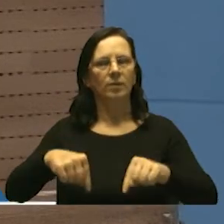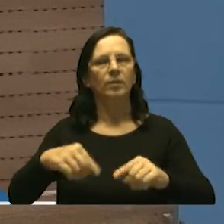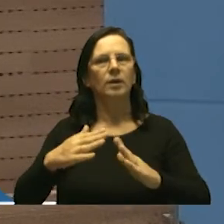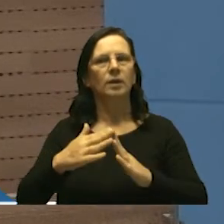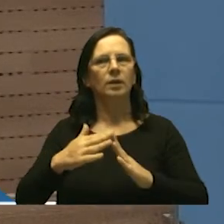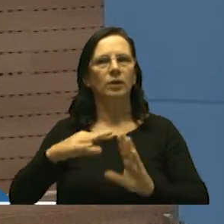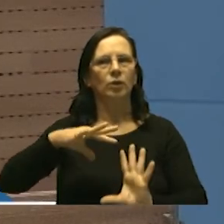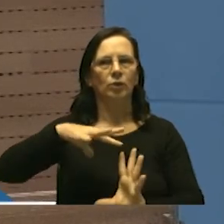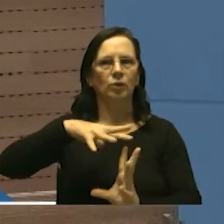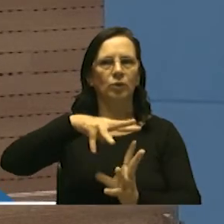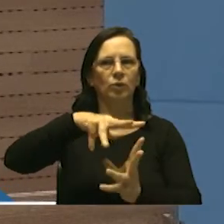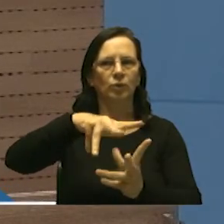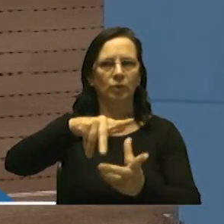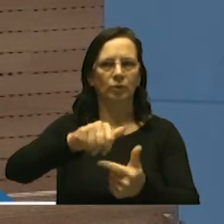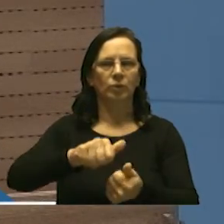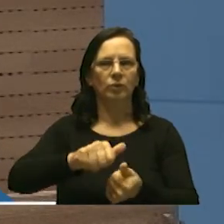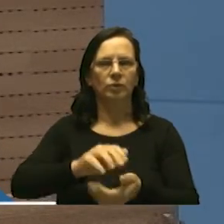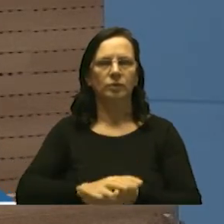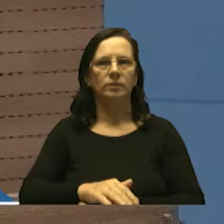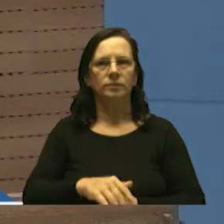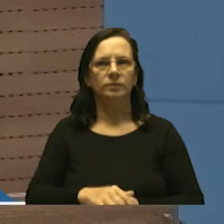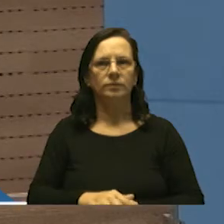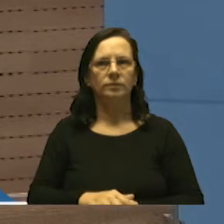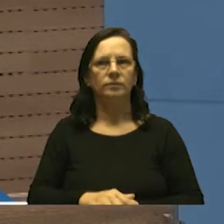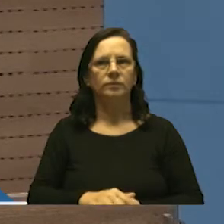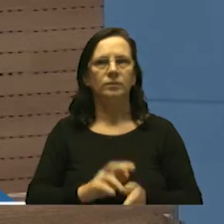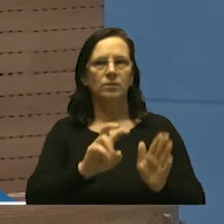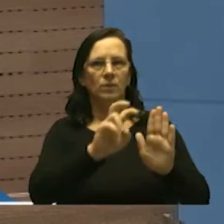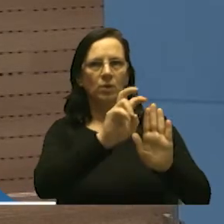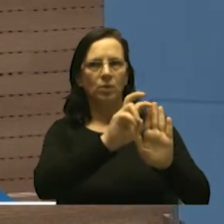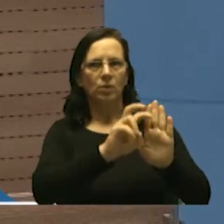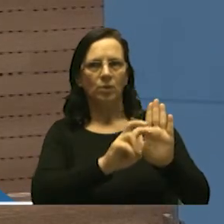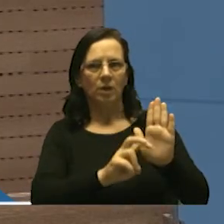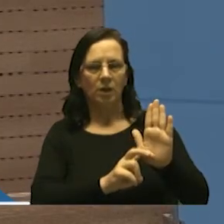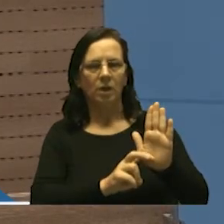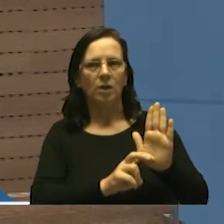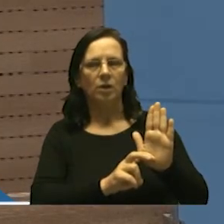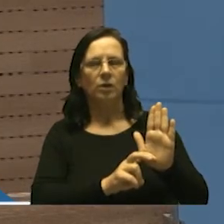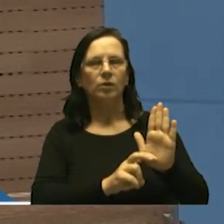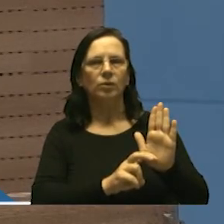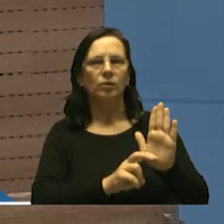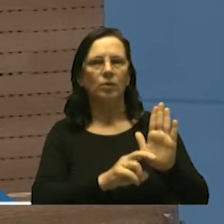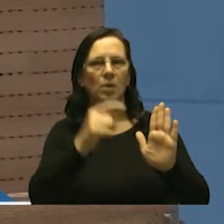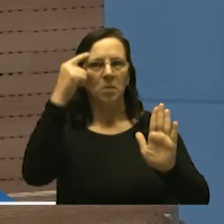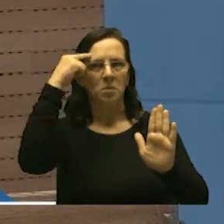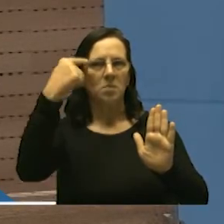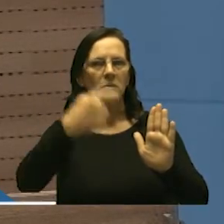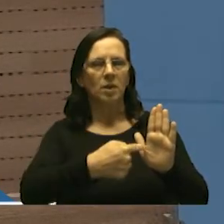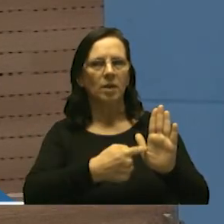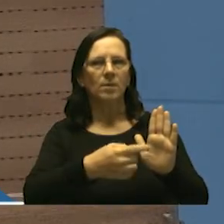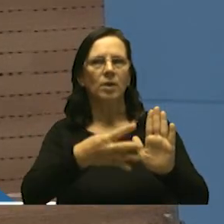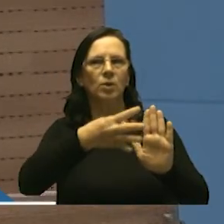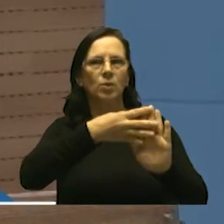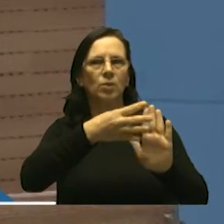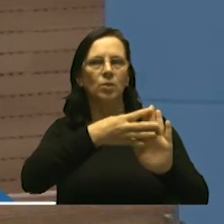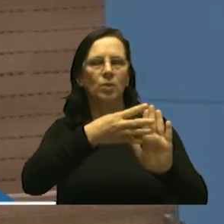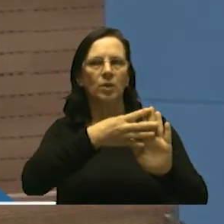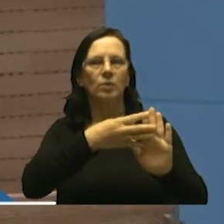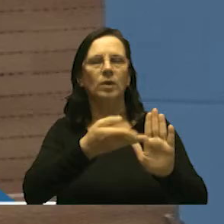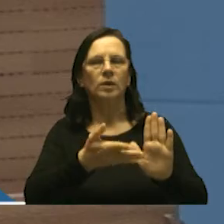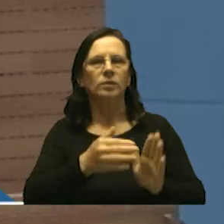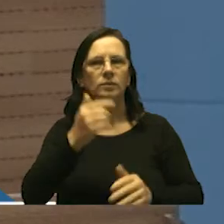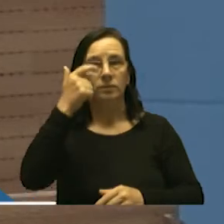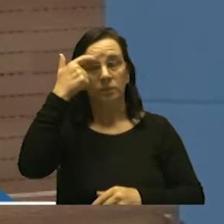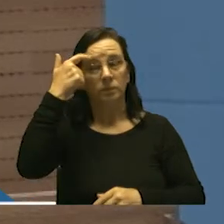com promessa não é isso meu pastor Pio o quinto mandamento adotado pelo judaísmo e o quarto na nossa nova era cristã